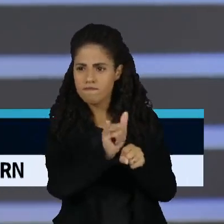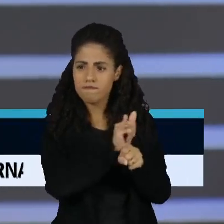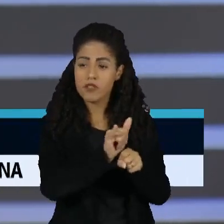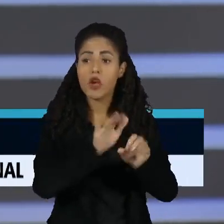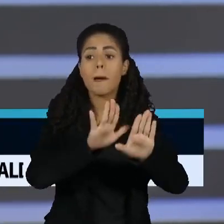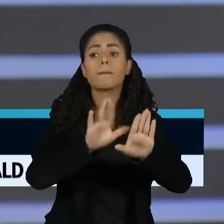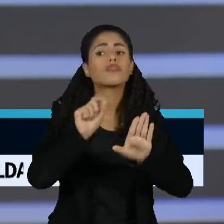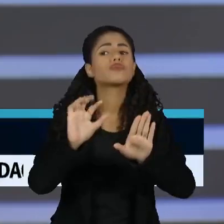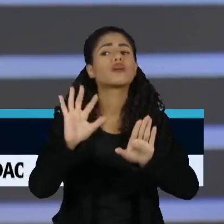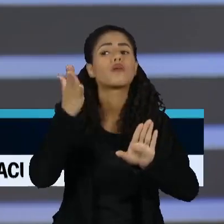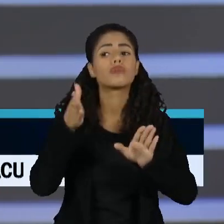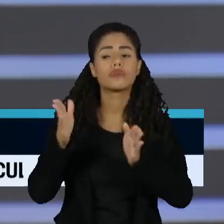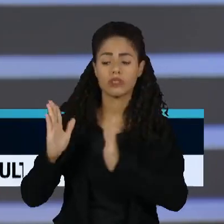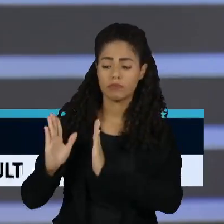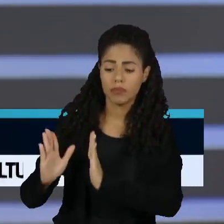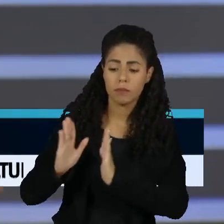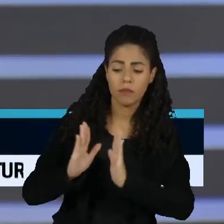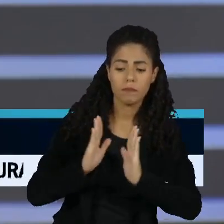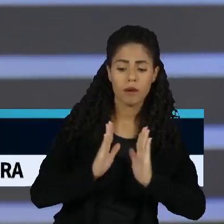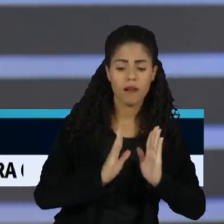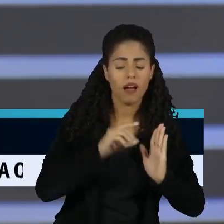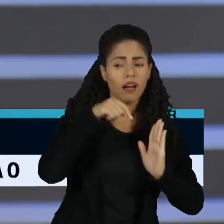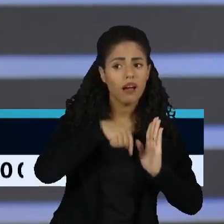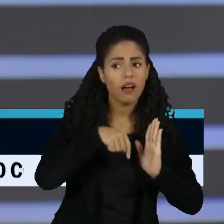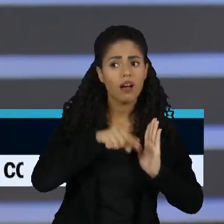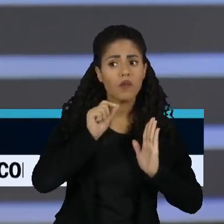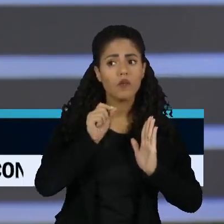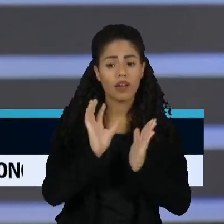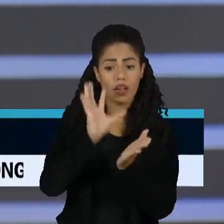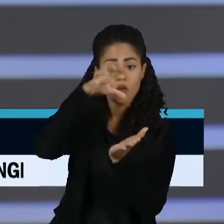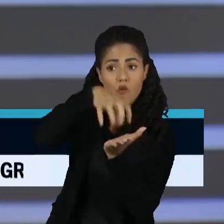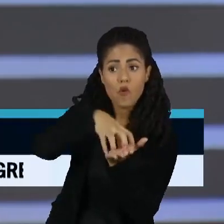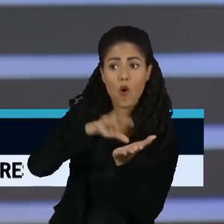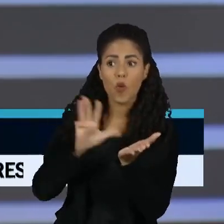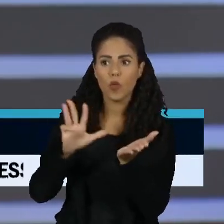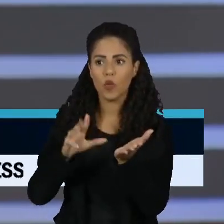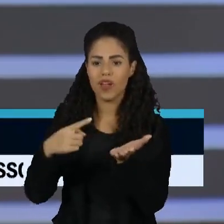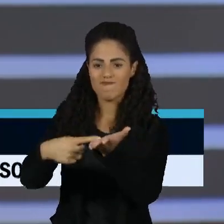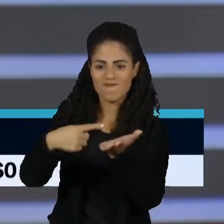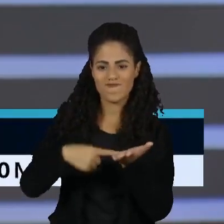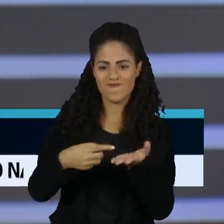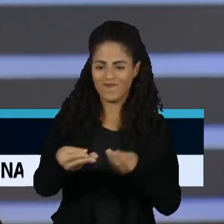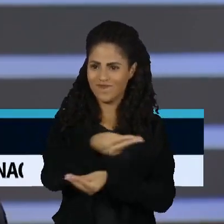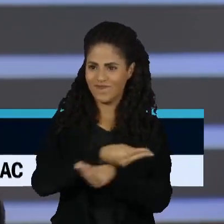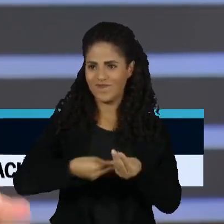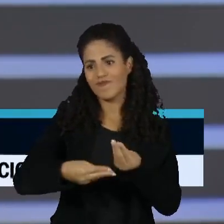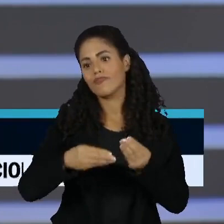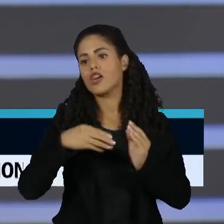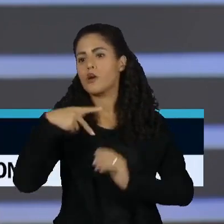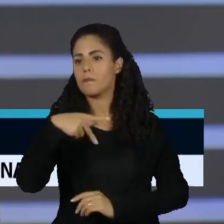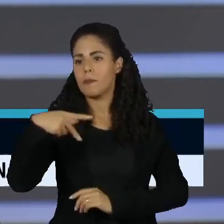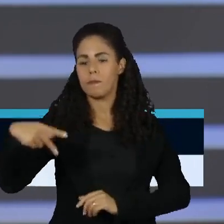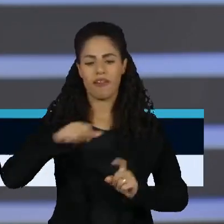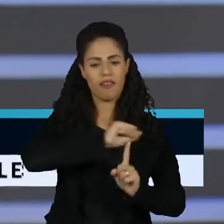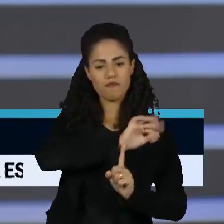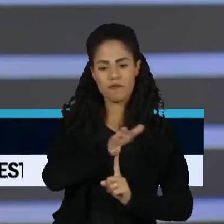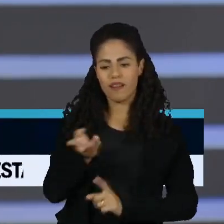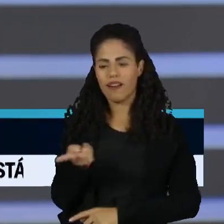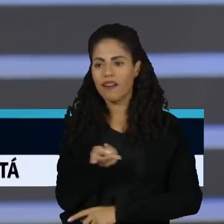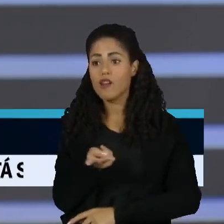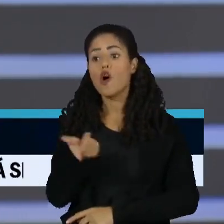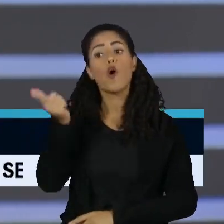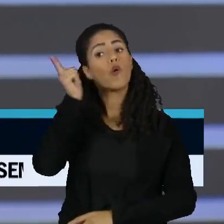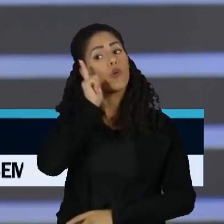A questão é que no meio do caminho, o governo Lula e o Centrão se acertaram. PP, Republicanos, uma parte do